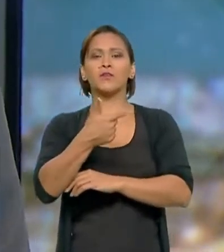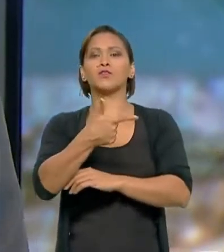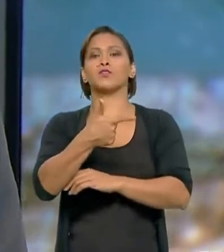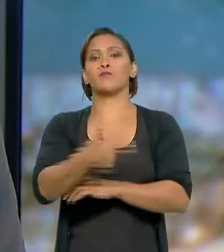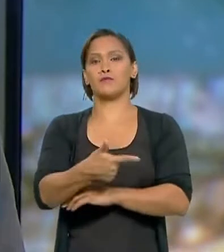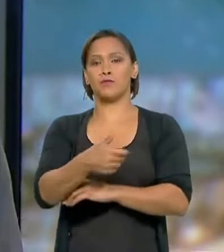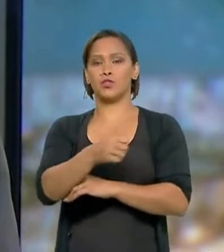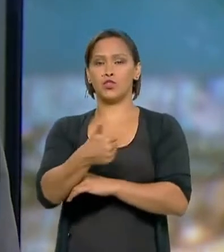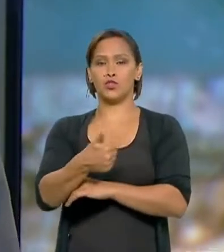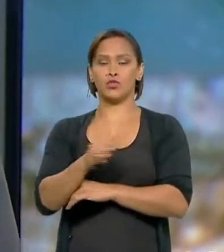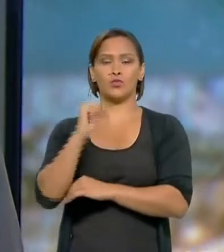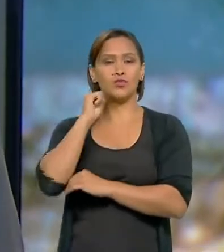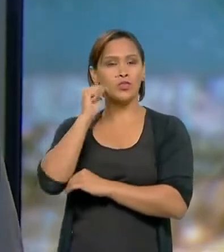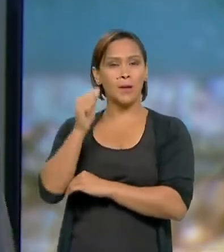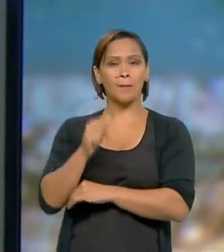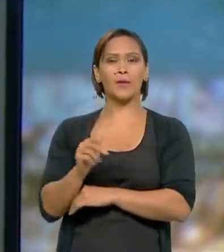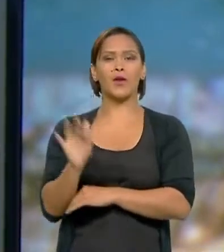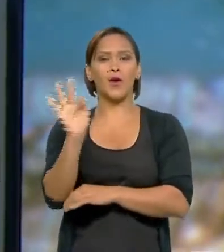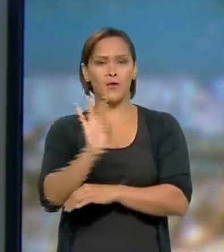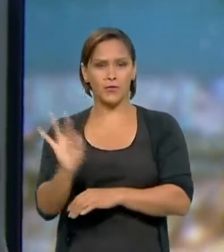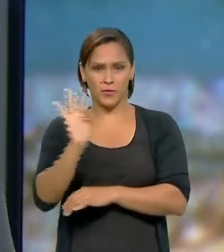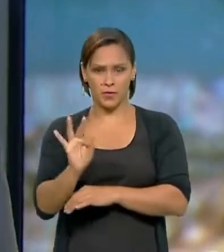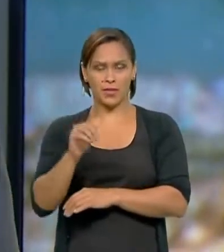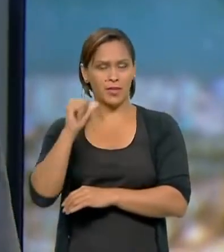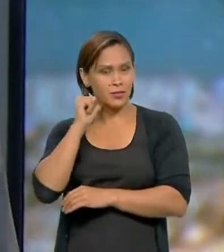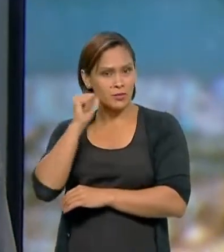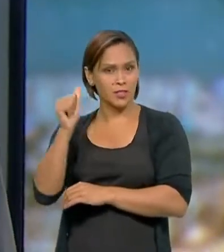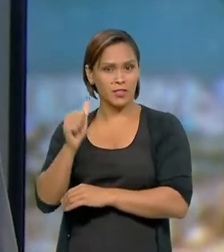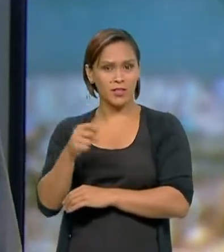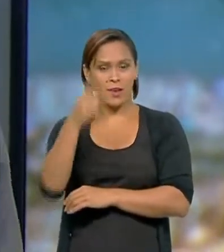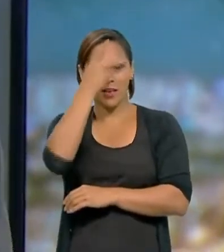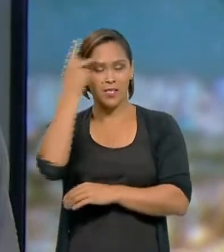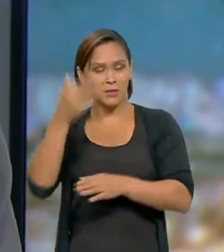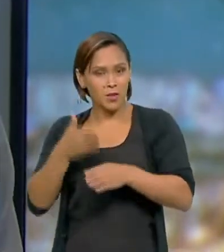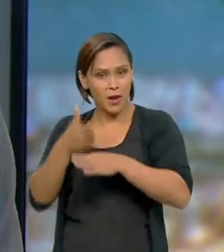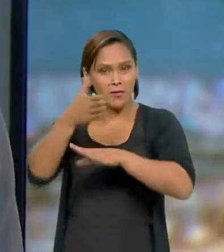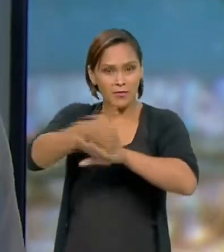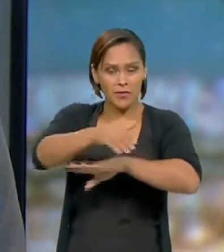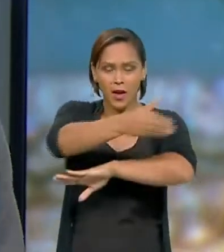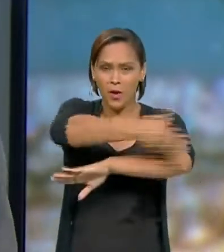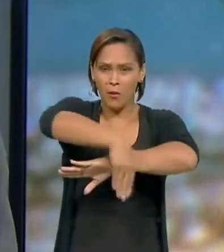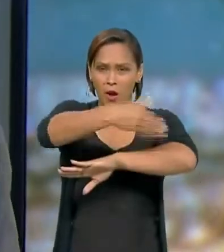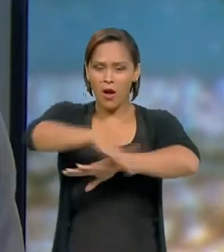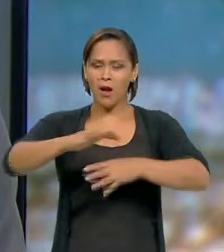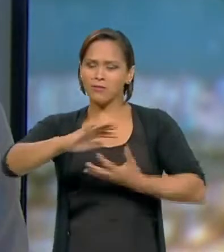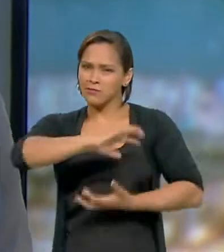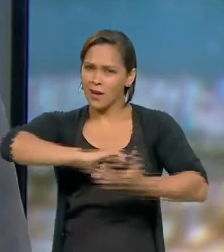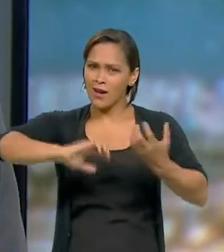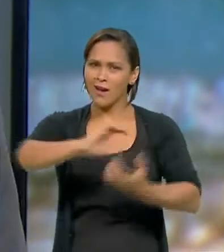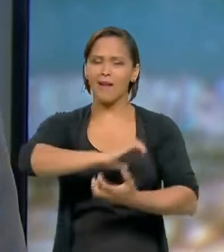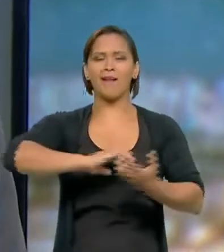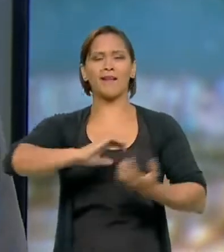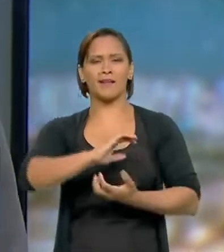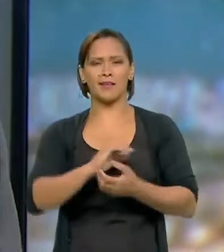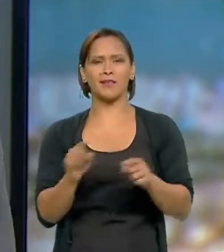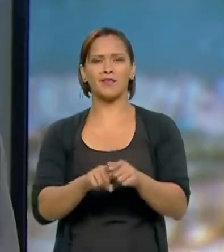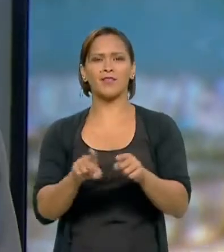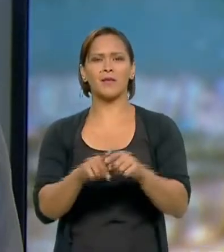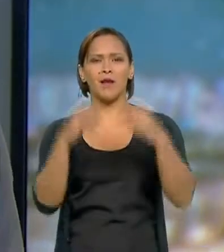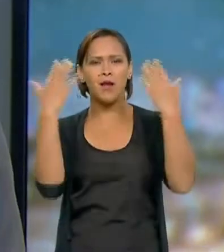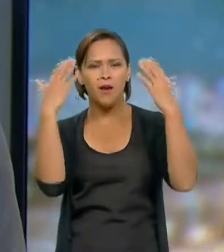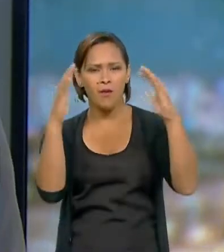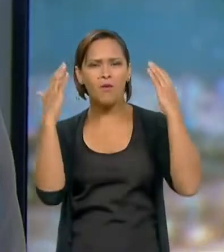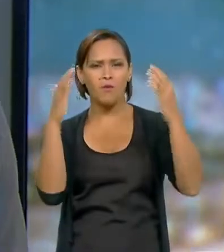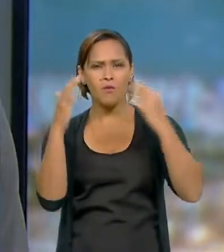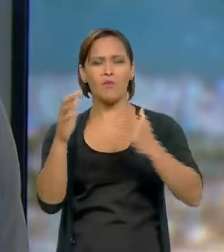21 de abril, feriado de Tiradentes, as pessoas vão às ruas protestar, fazer atos em favor do